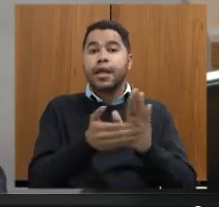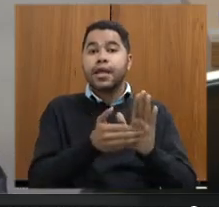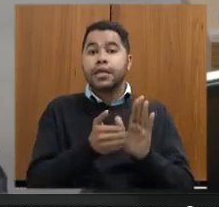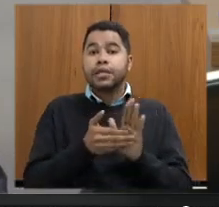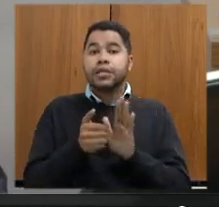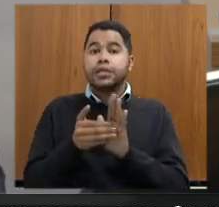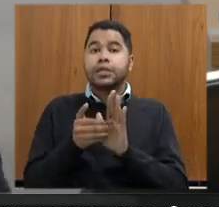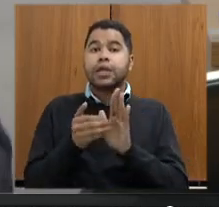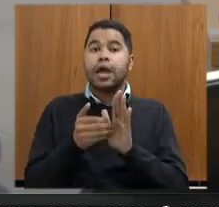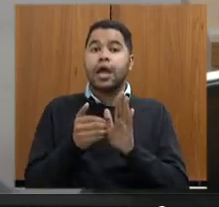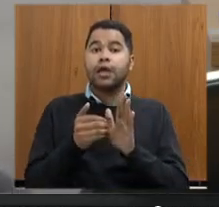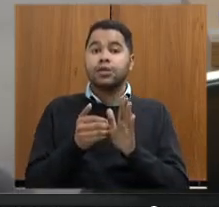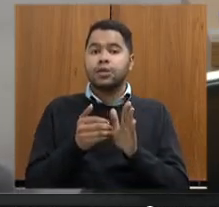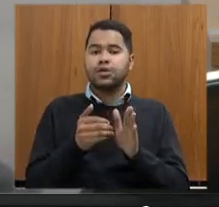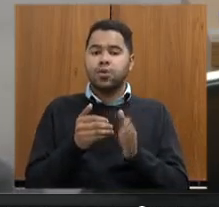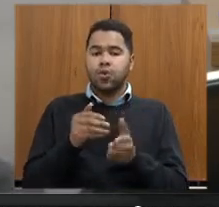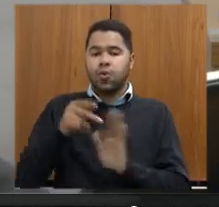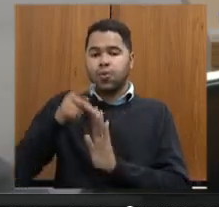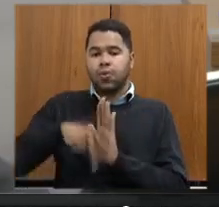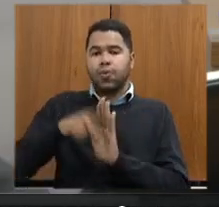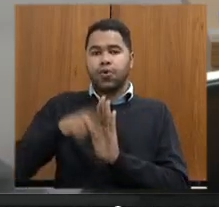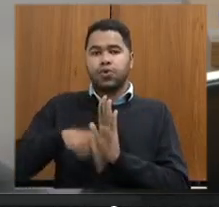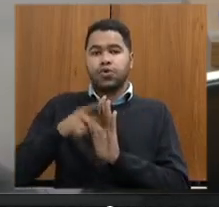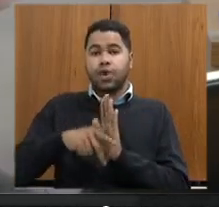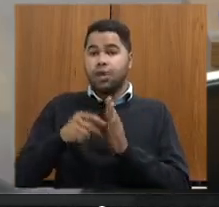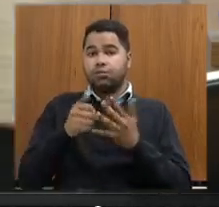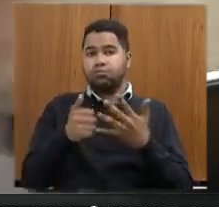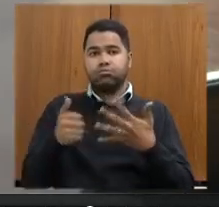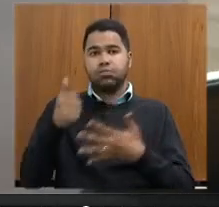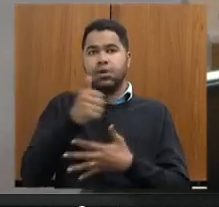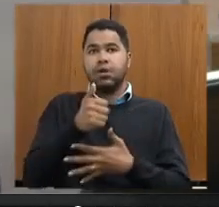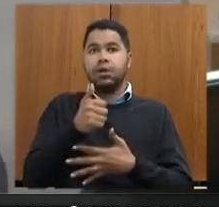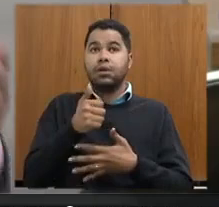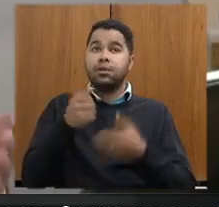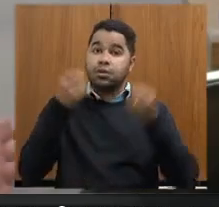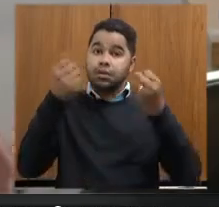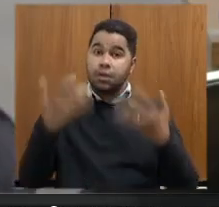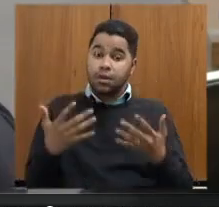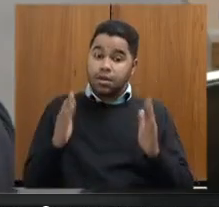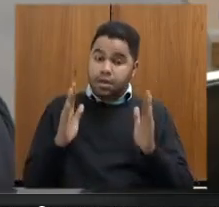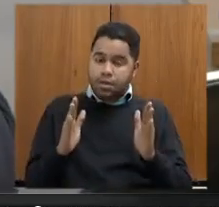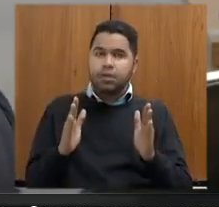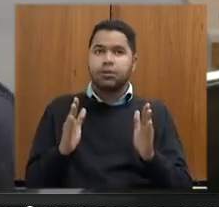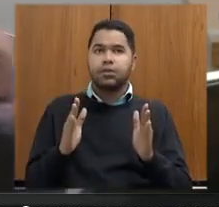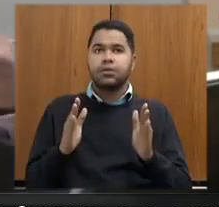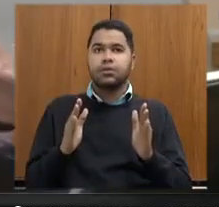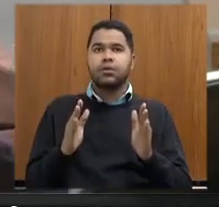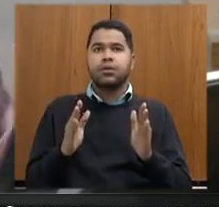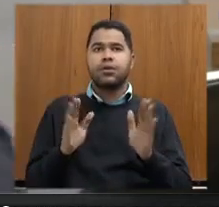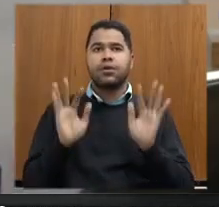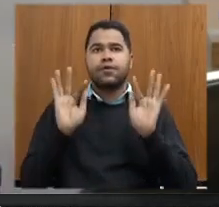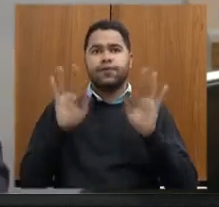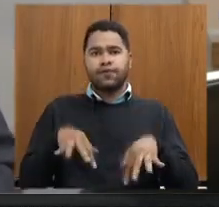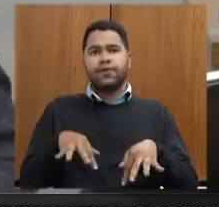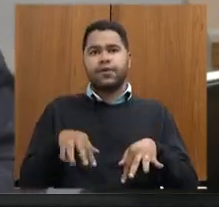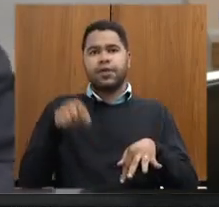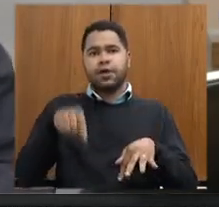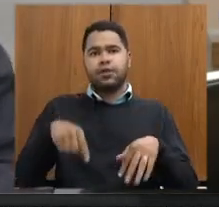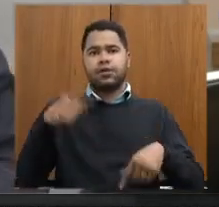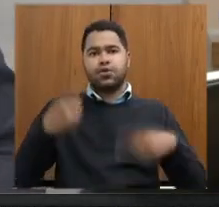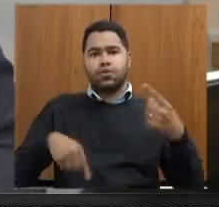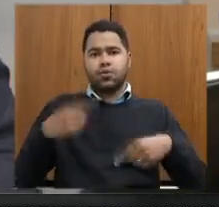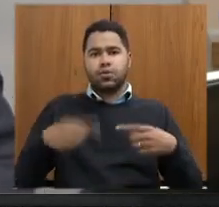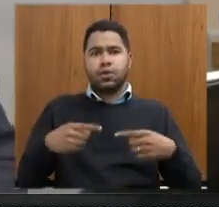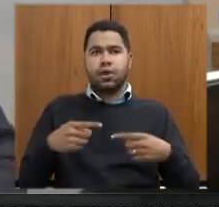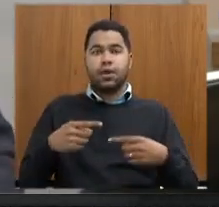do processo do projeto como projeto prioritário só para deixar claro esse ponto e a gente finalizar essa discussão